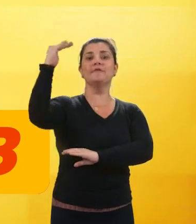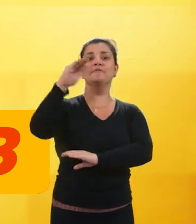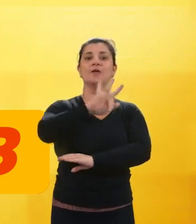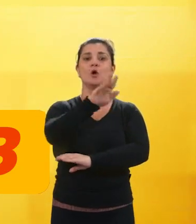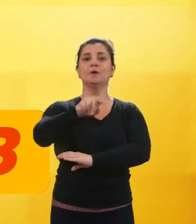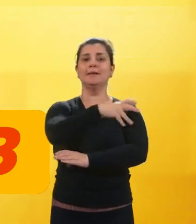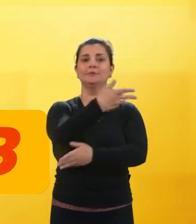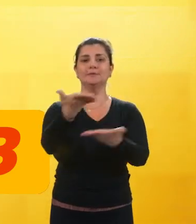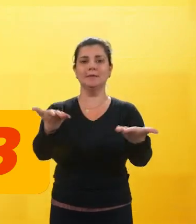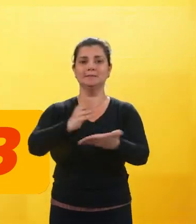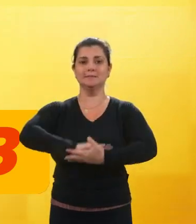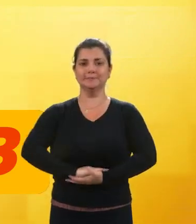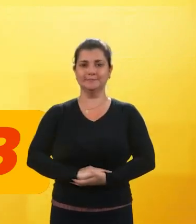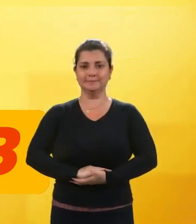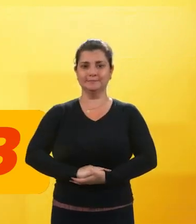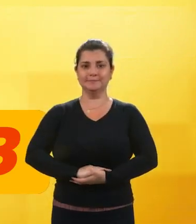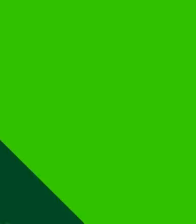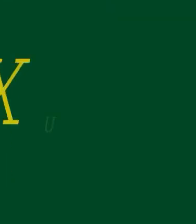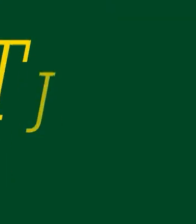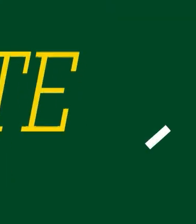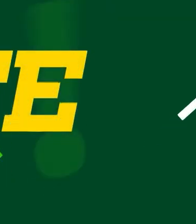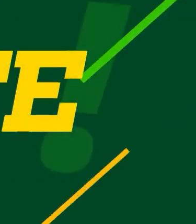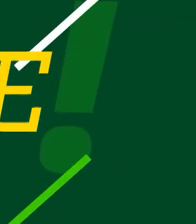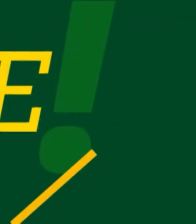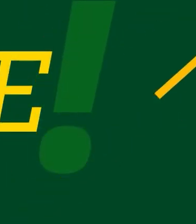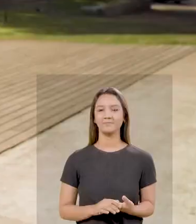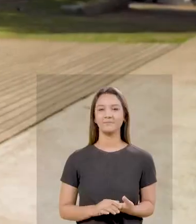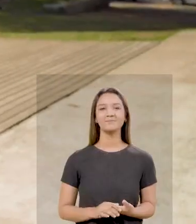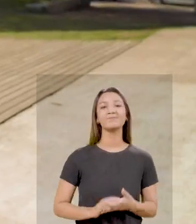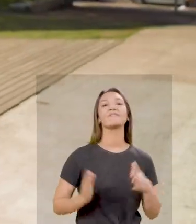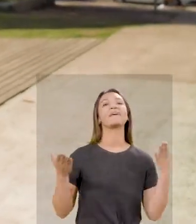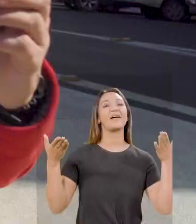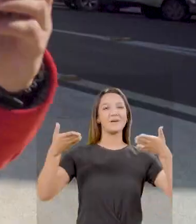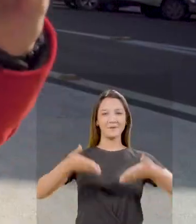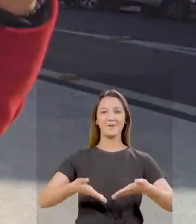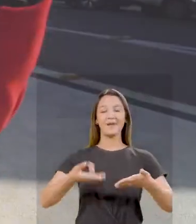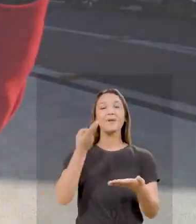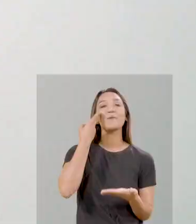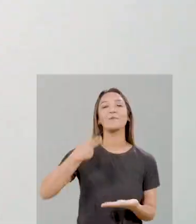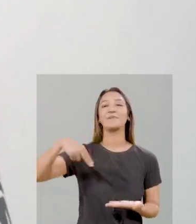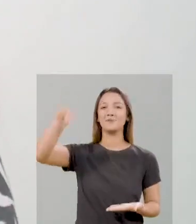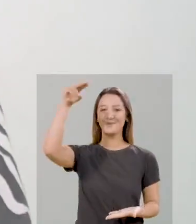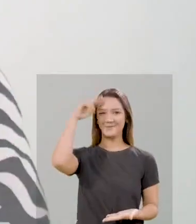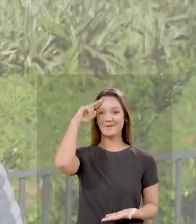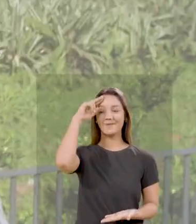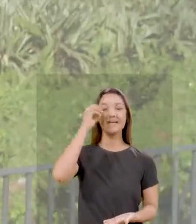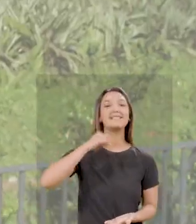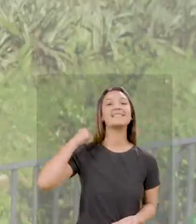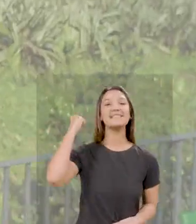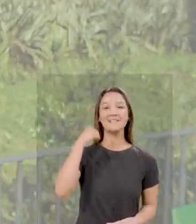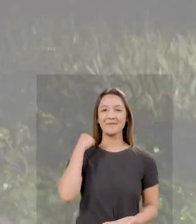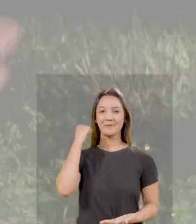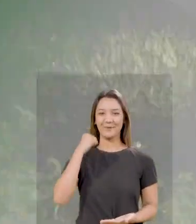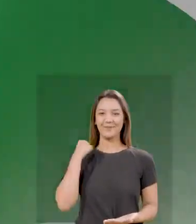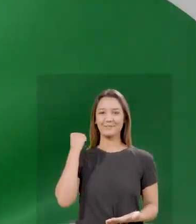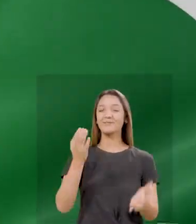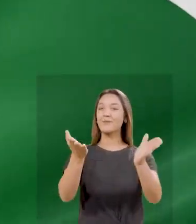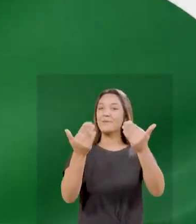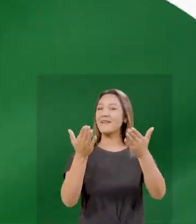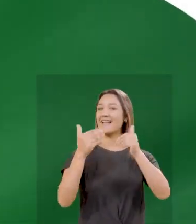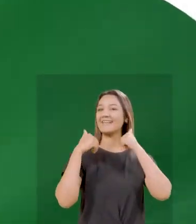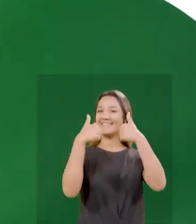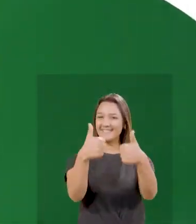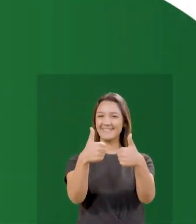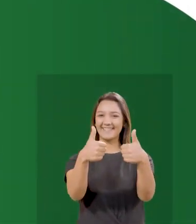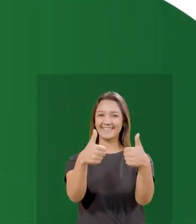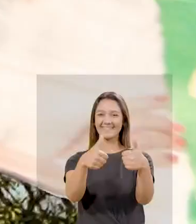Grande avançar. Ferro Nato neles. PRSB. Agora é Comandante Nádia Senadora. Bora